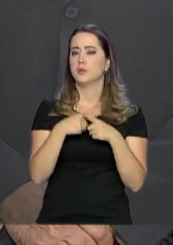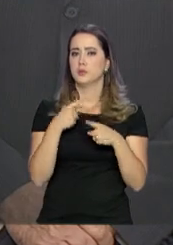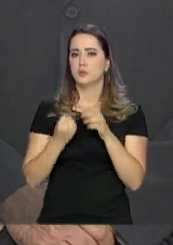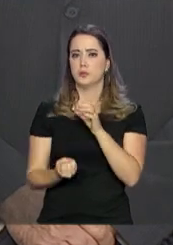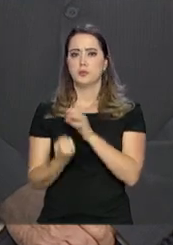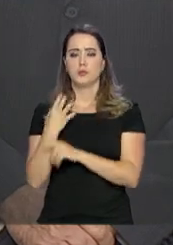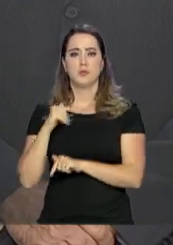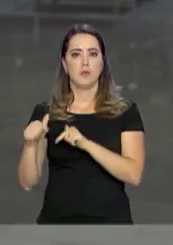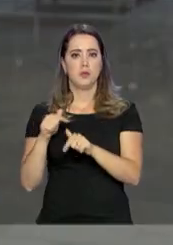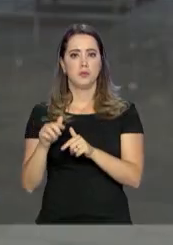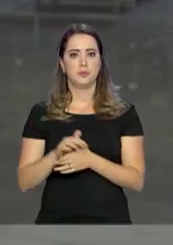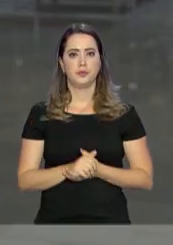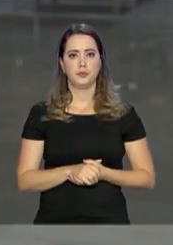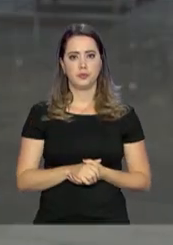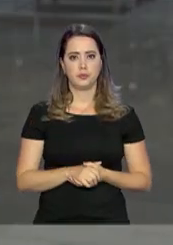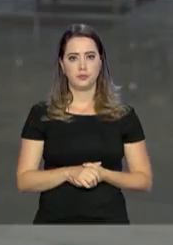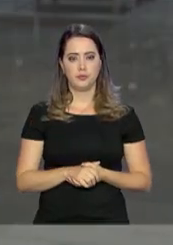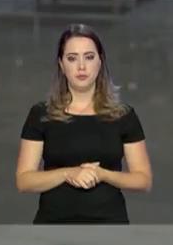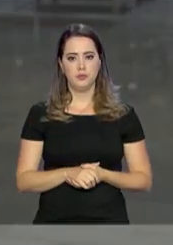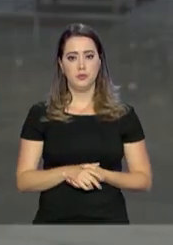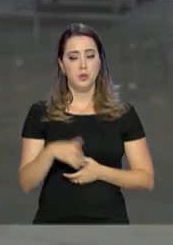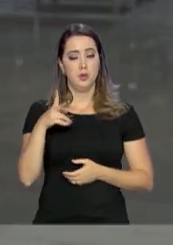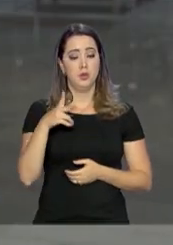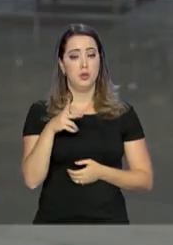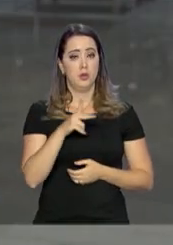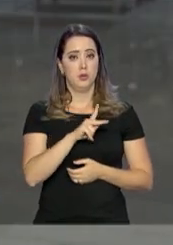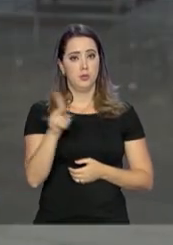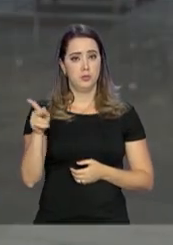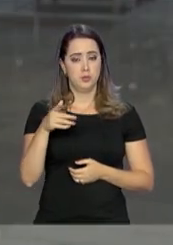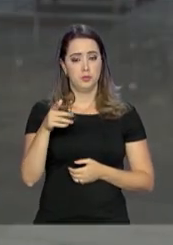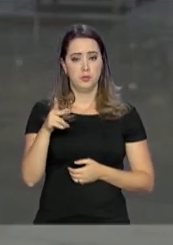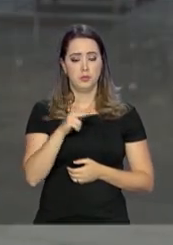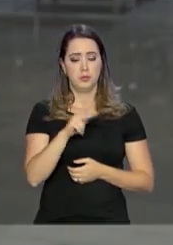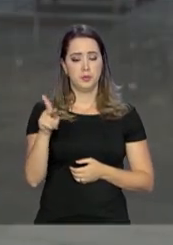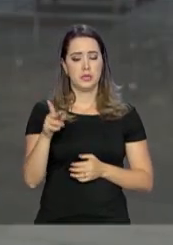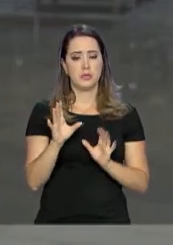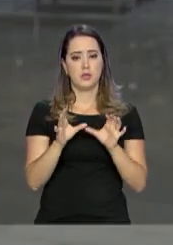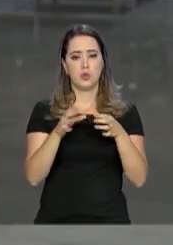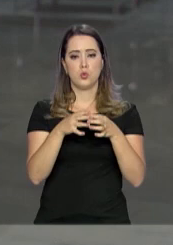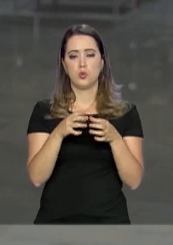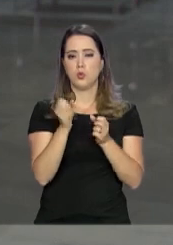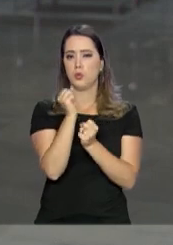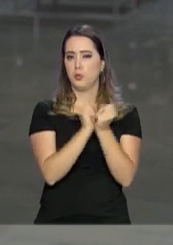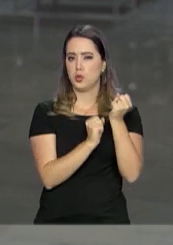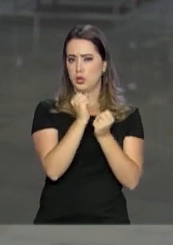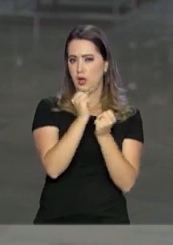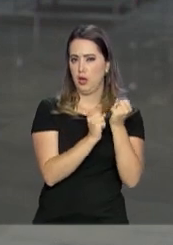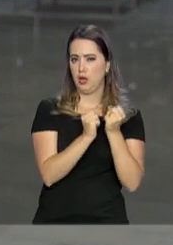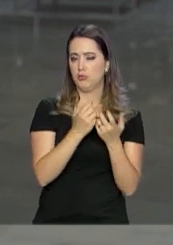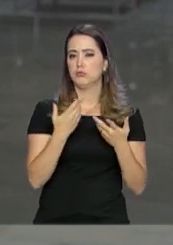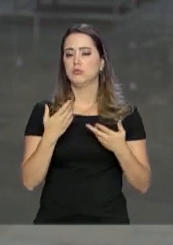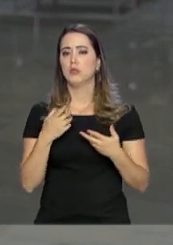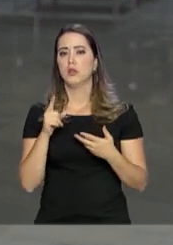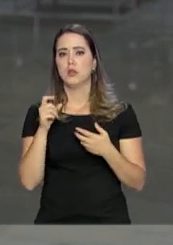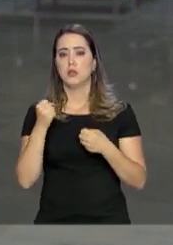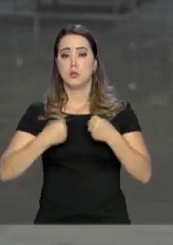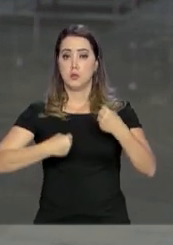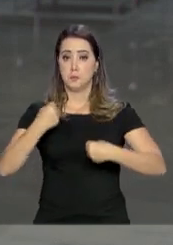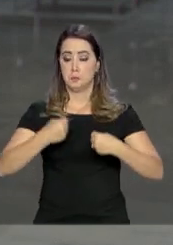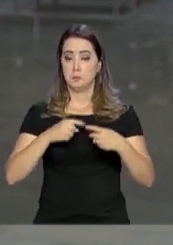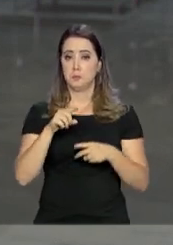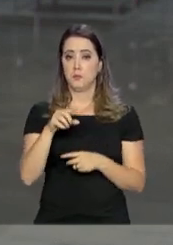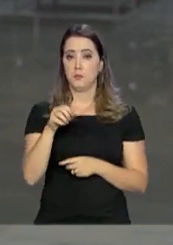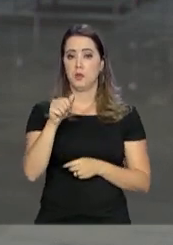de empregos. Para o presidente da Associação Nacional dos Fabricantes de Veículos Automotores, Anfávia,